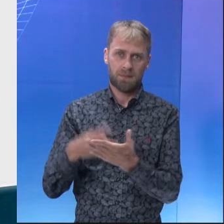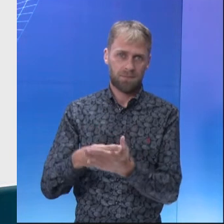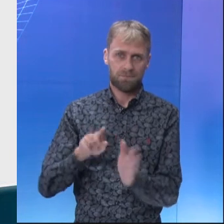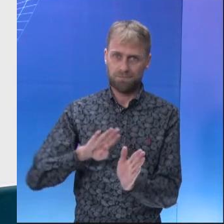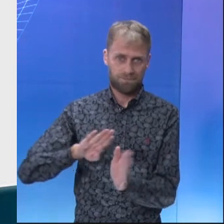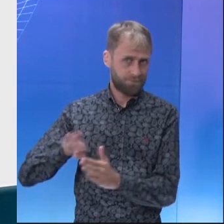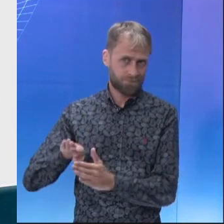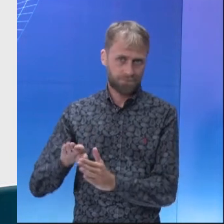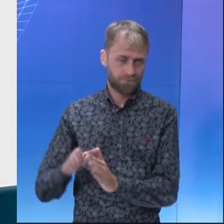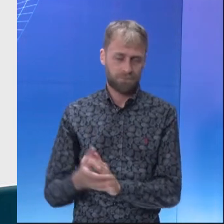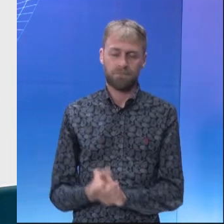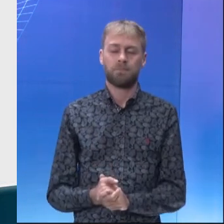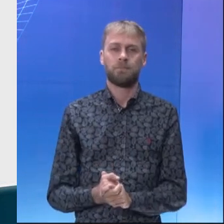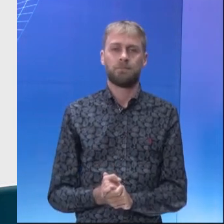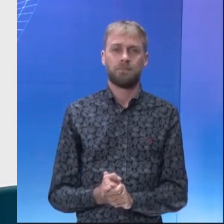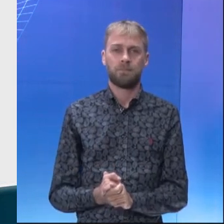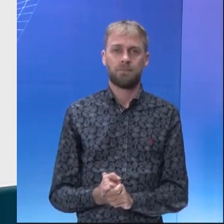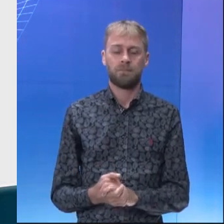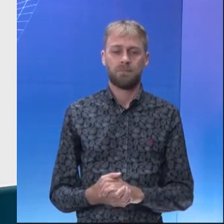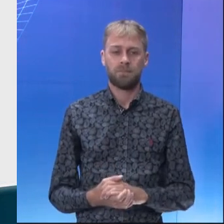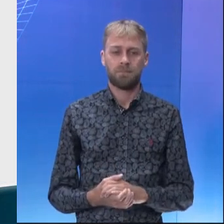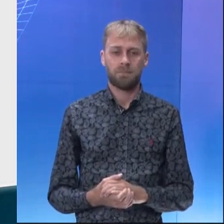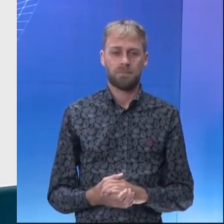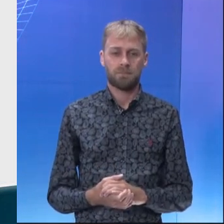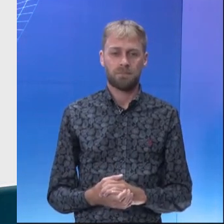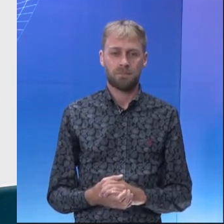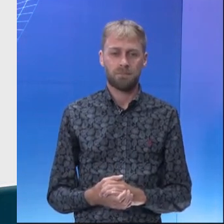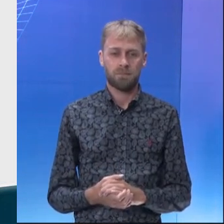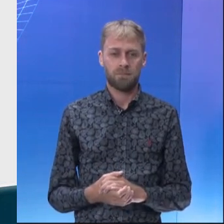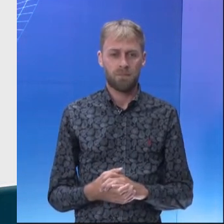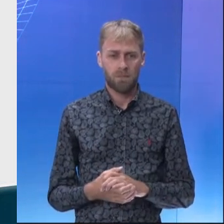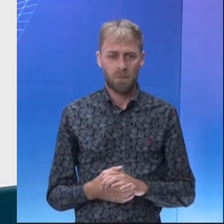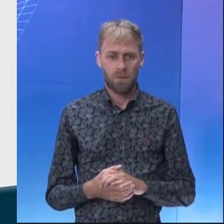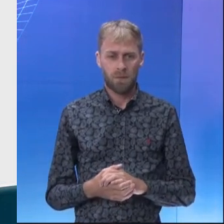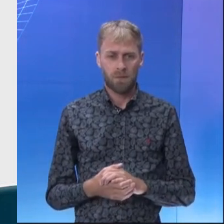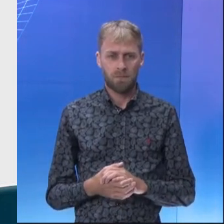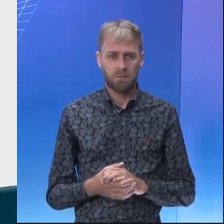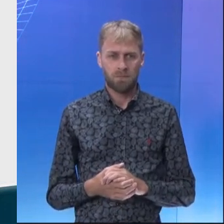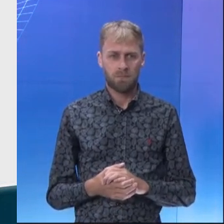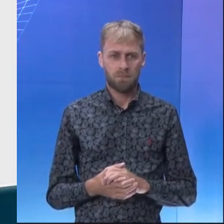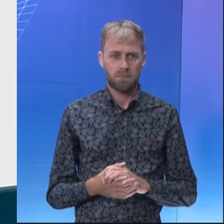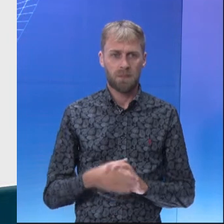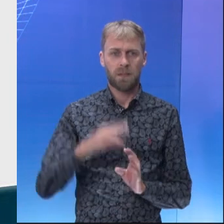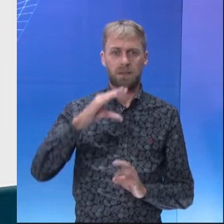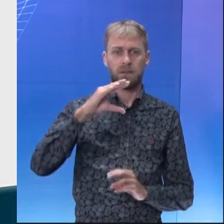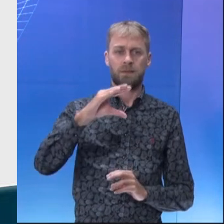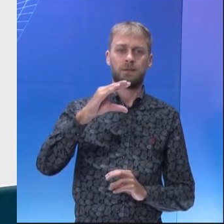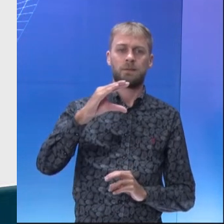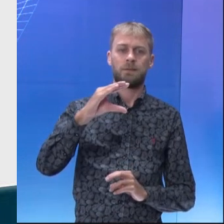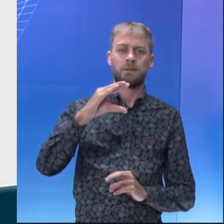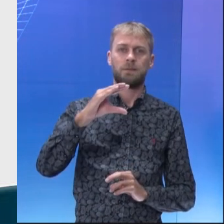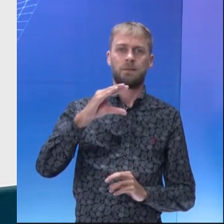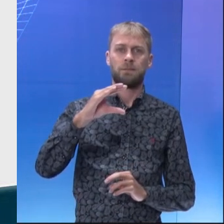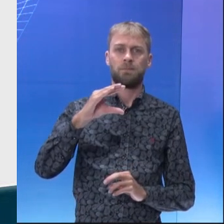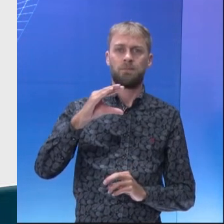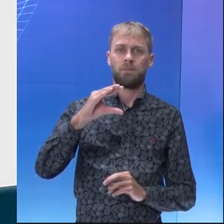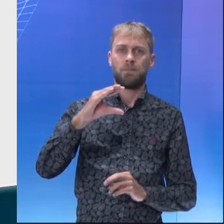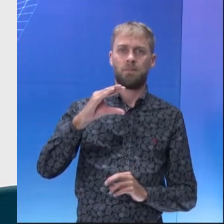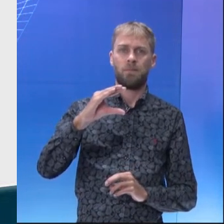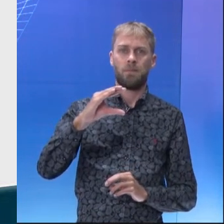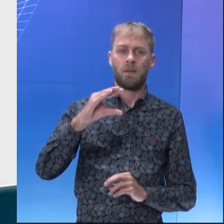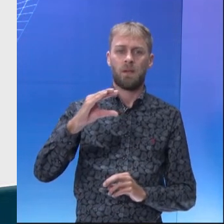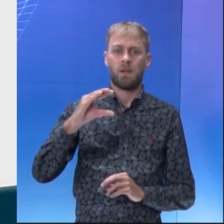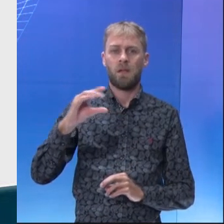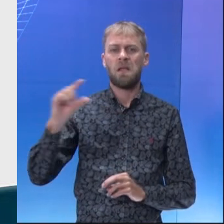se voltaria para resolver essa questão da marginalização da agricultura orgânica. A